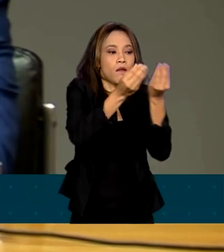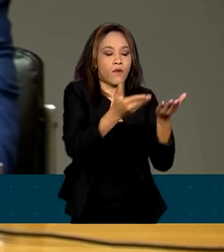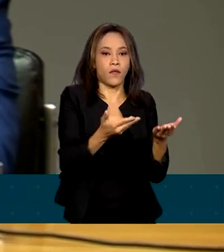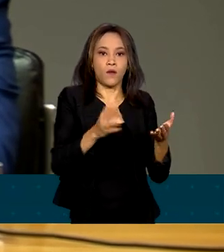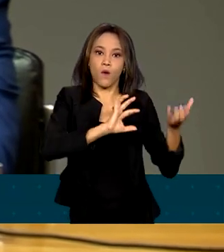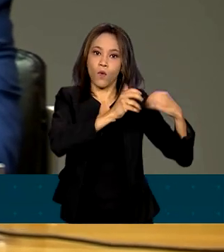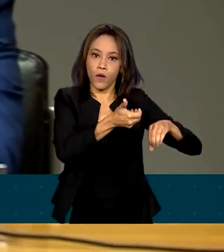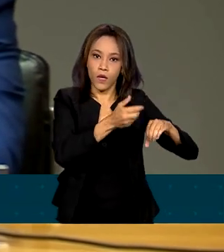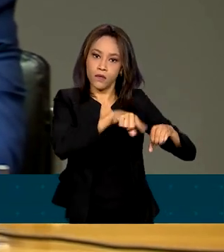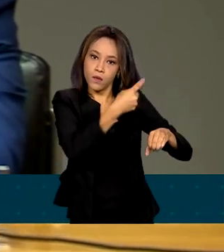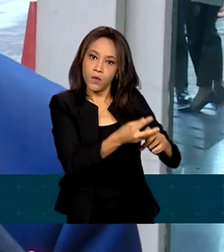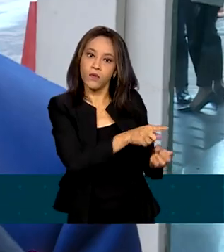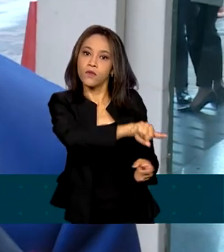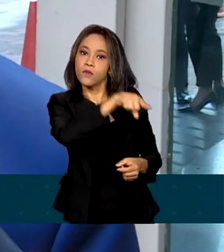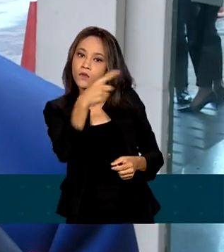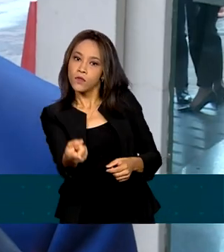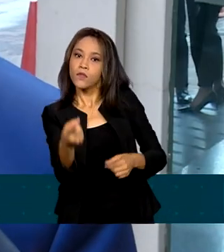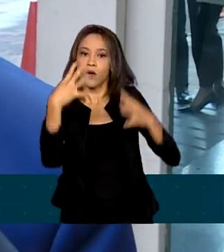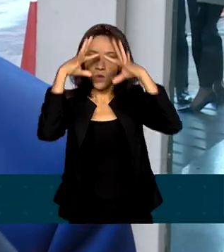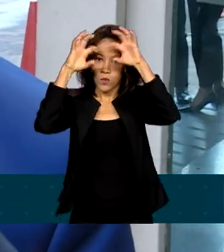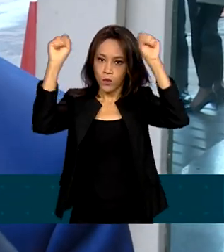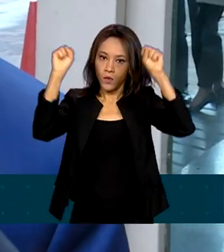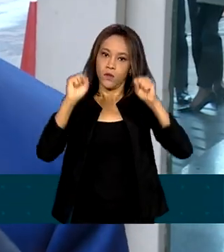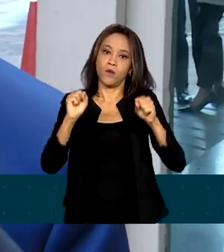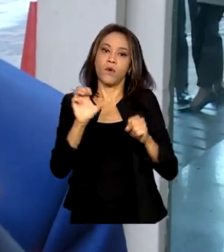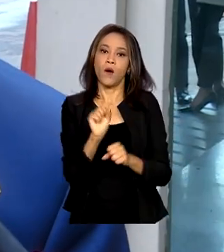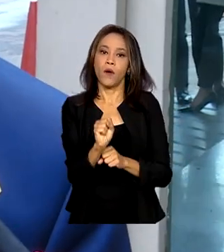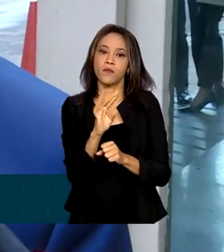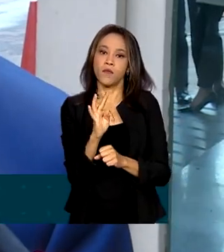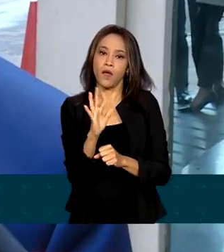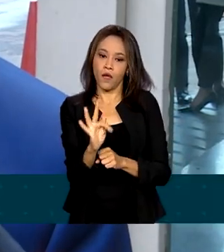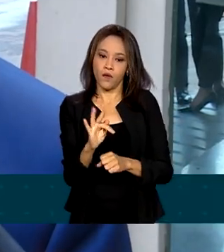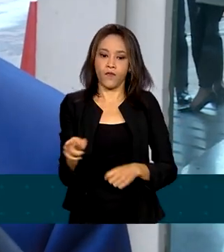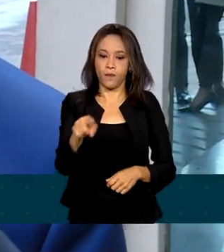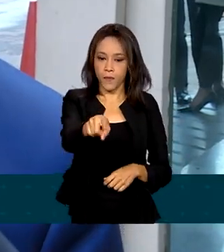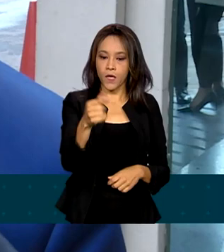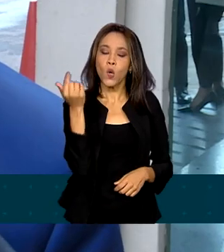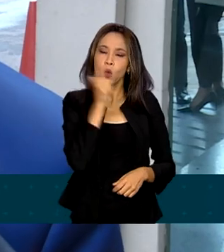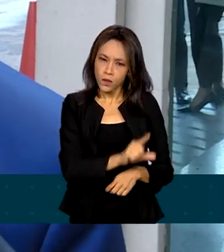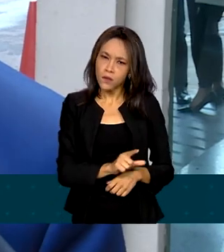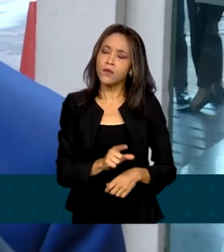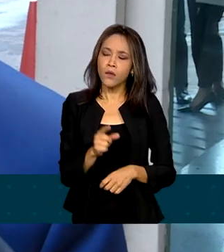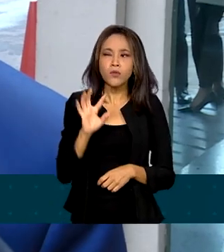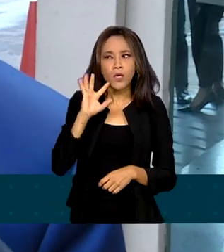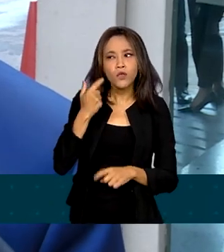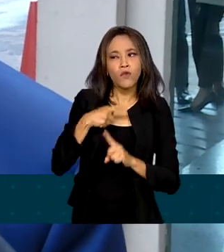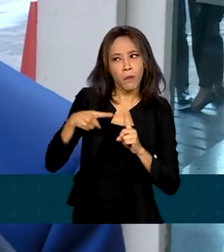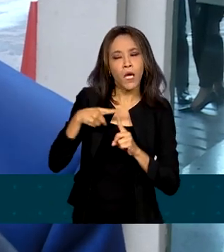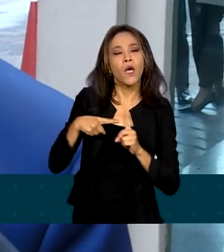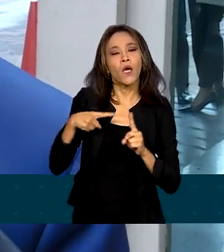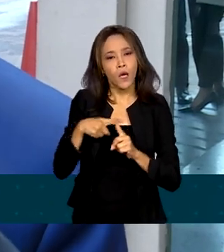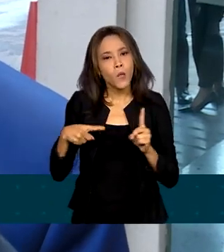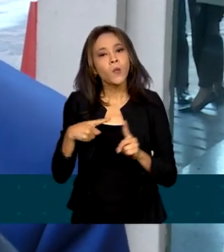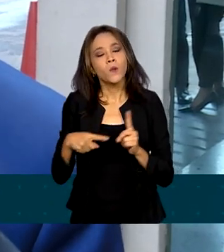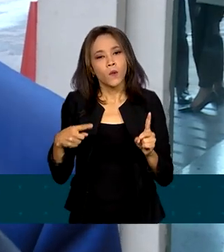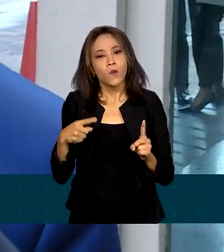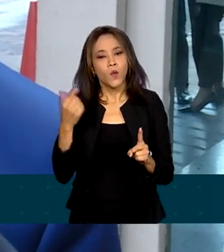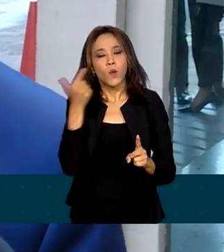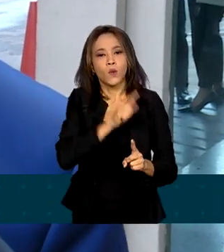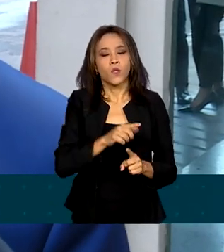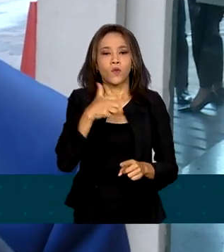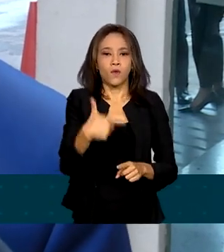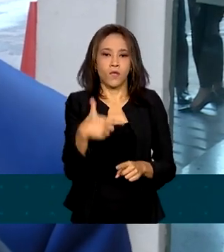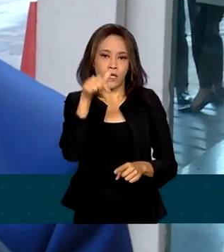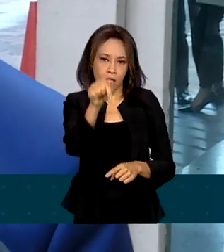ao Supremo Tribunal Federal. Chegamos finalmente a um meio termo que agradou, ou pelo menos possibilitou que os 27